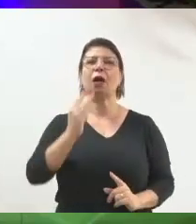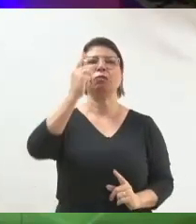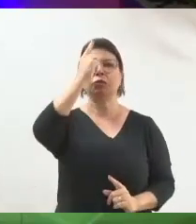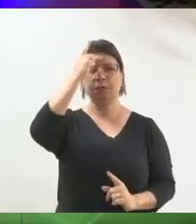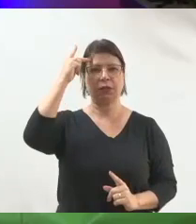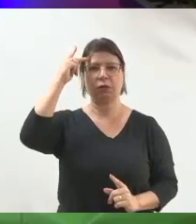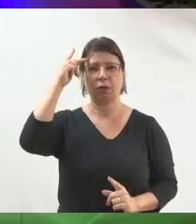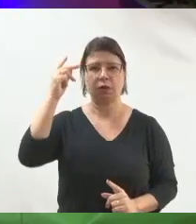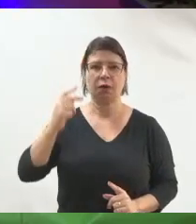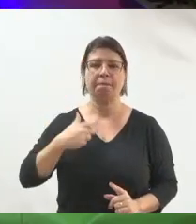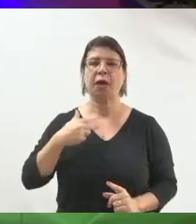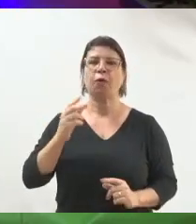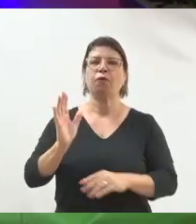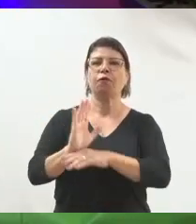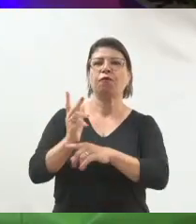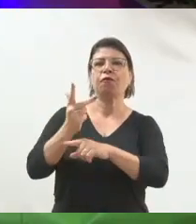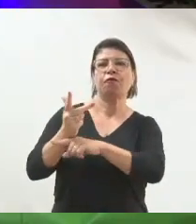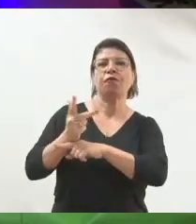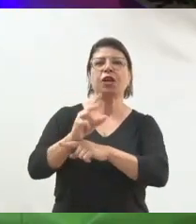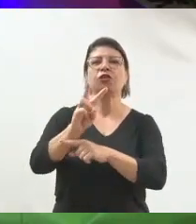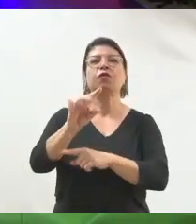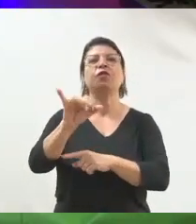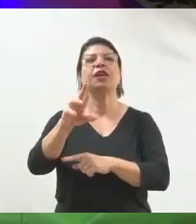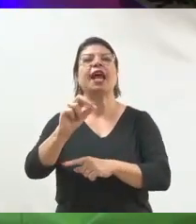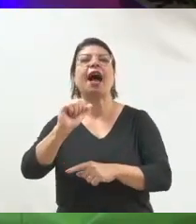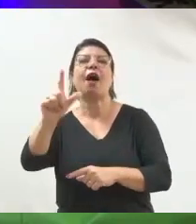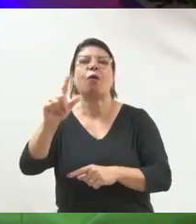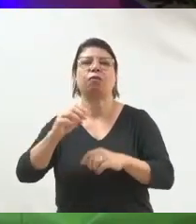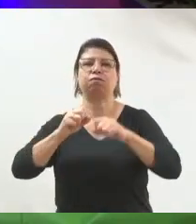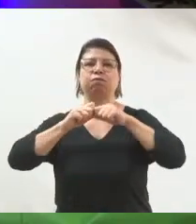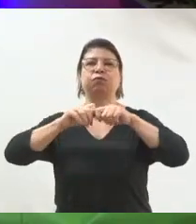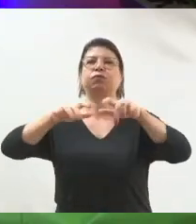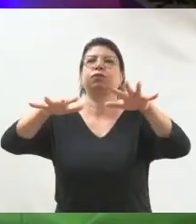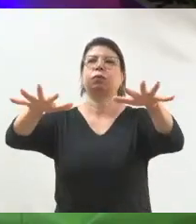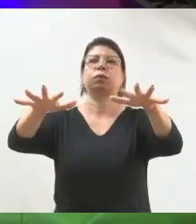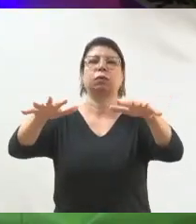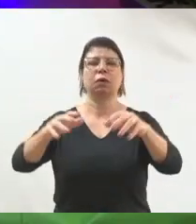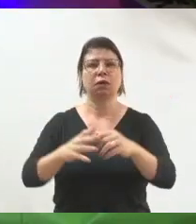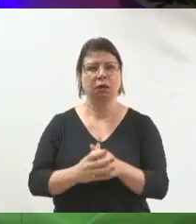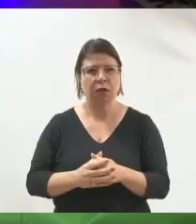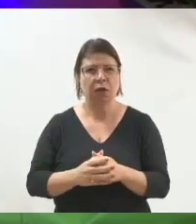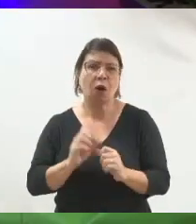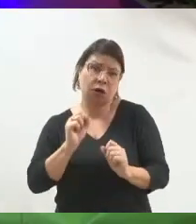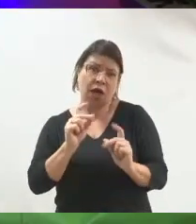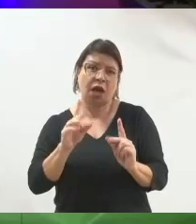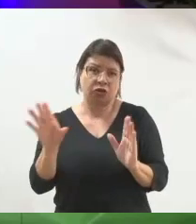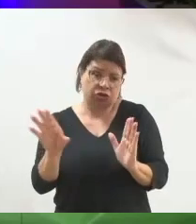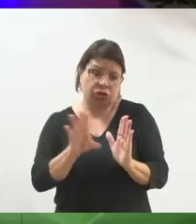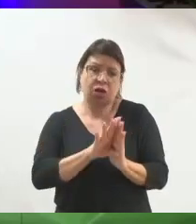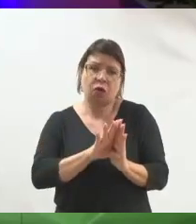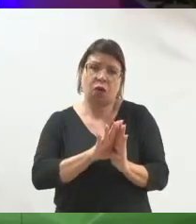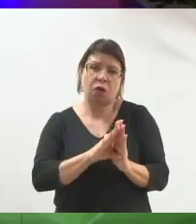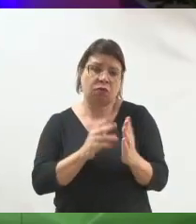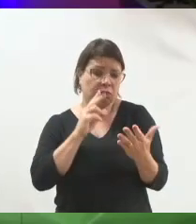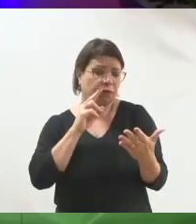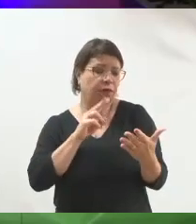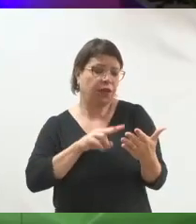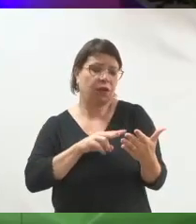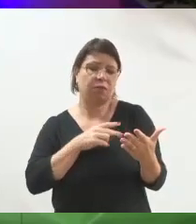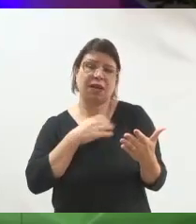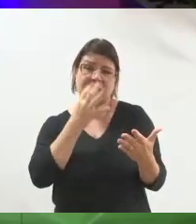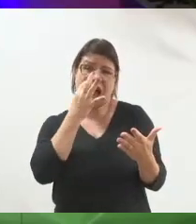com o vídeo viral. Você fez lá, viralizou e chegou em muita gente. Agora, chegou em quem, de fato, prestou atenção?